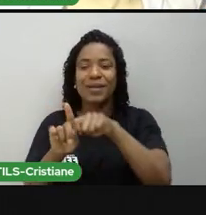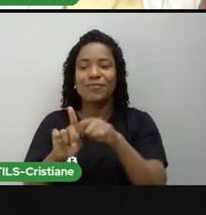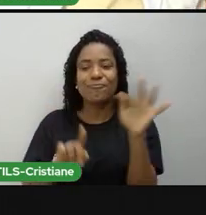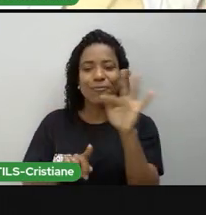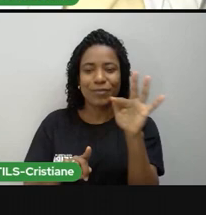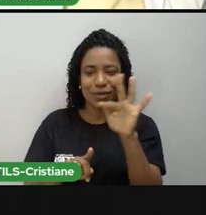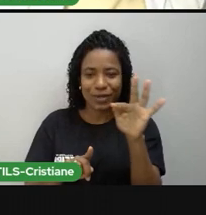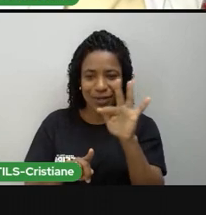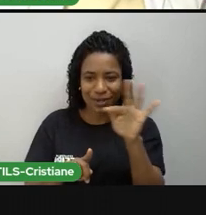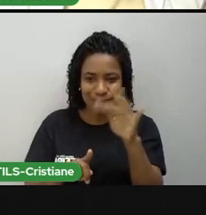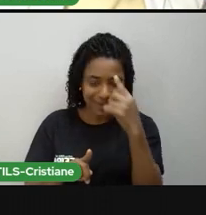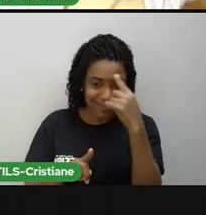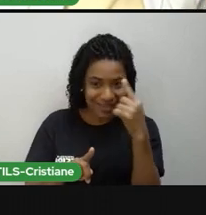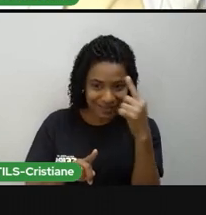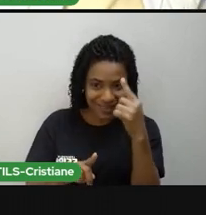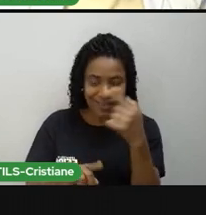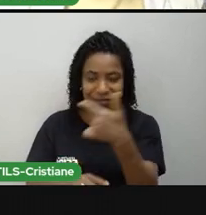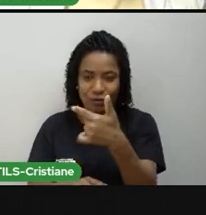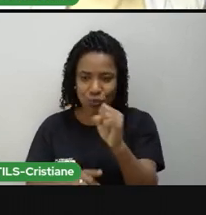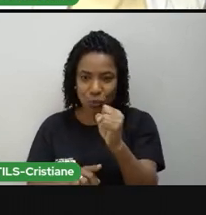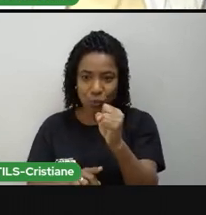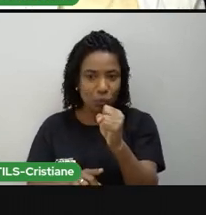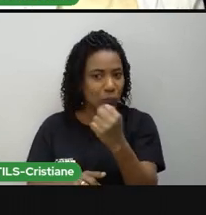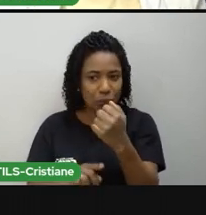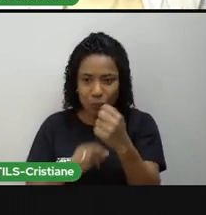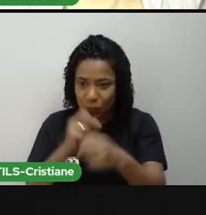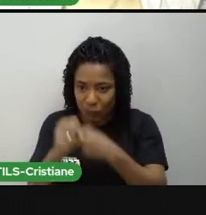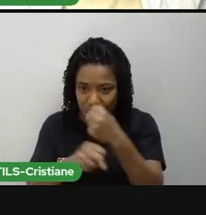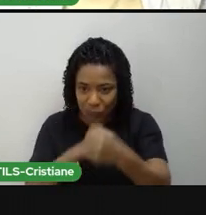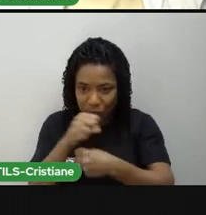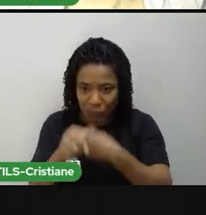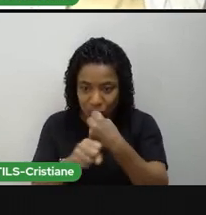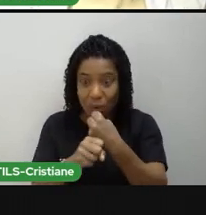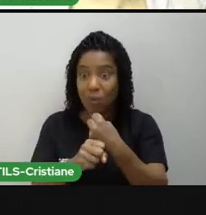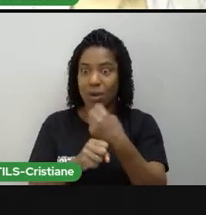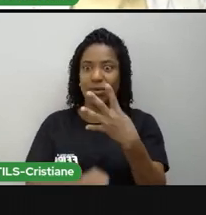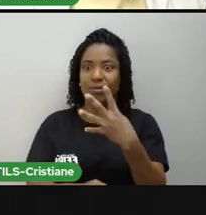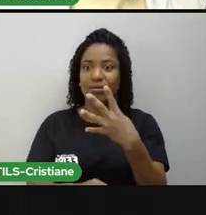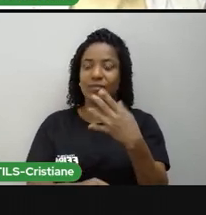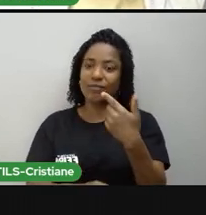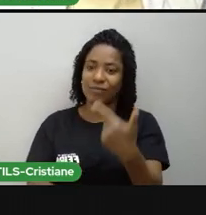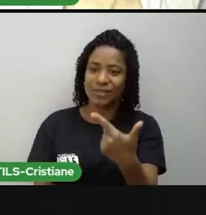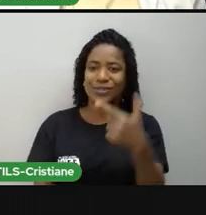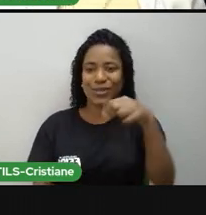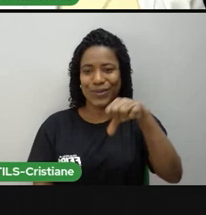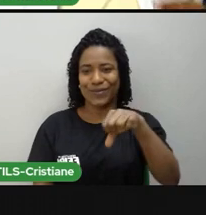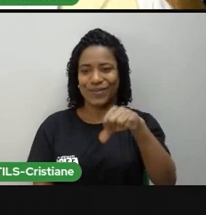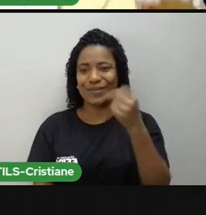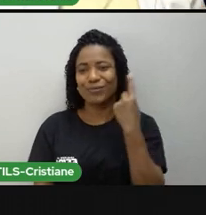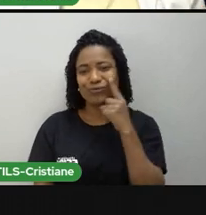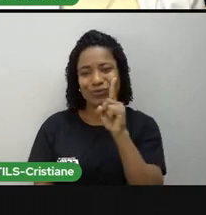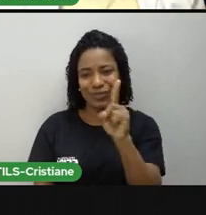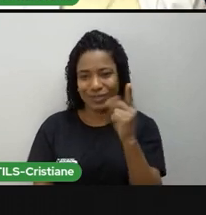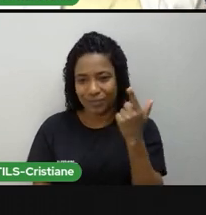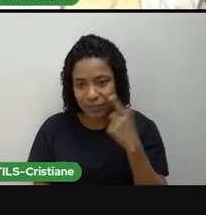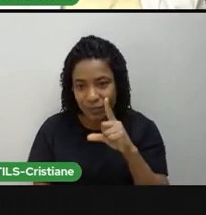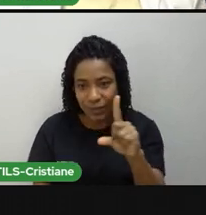29 e se torna um ano bissexto, que passa de 365 dias para